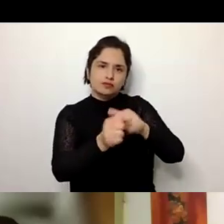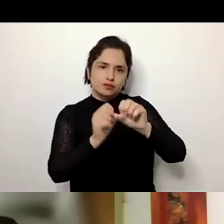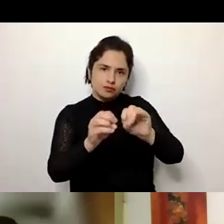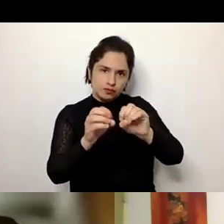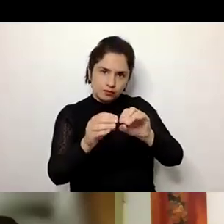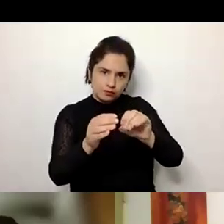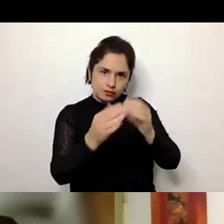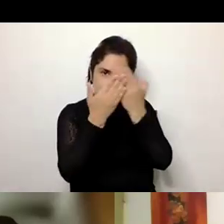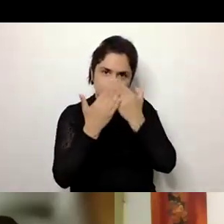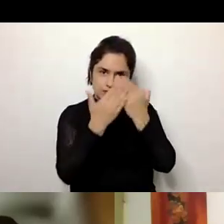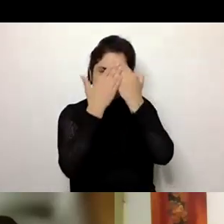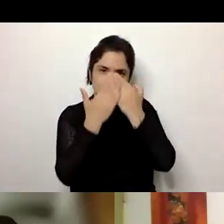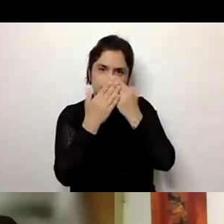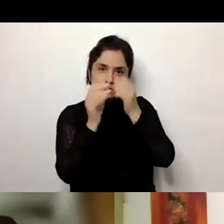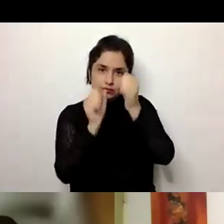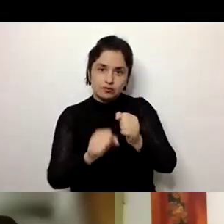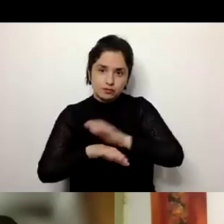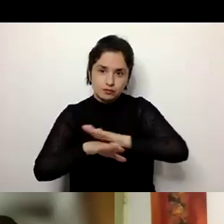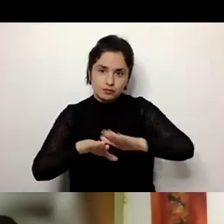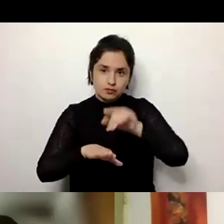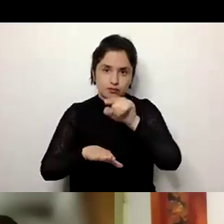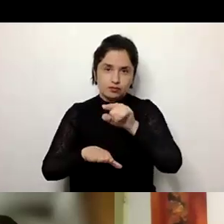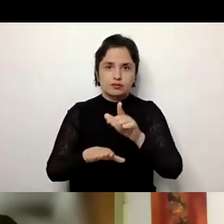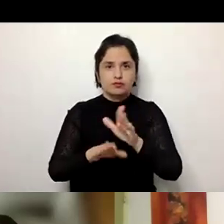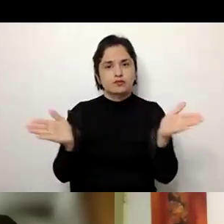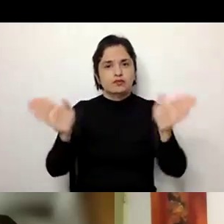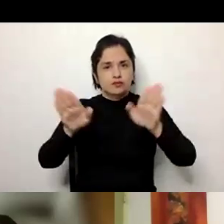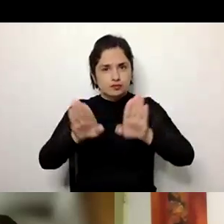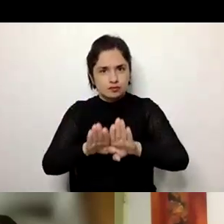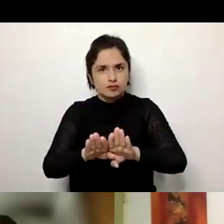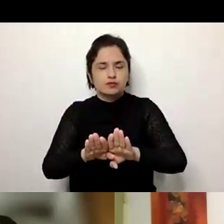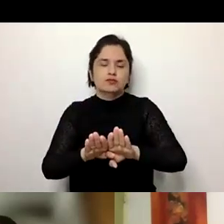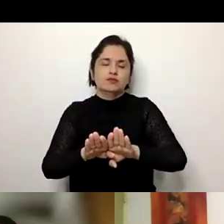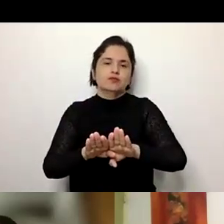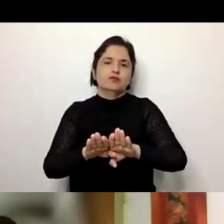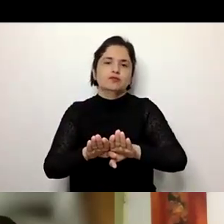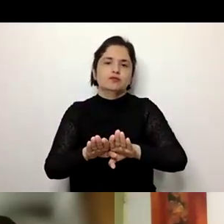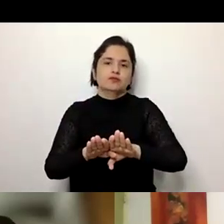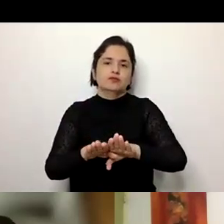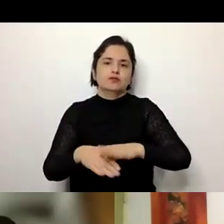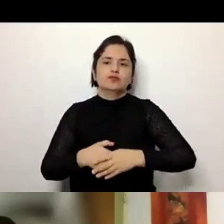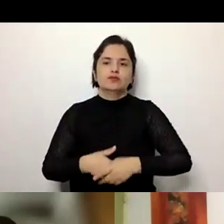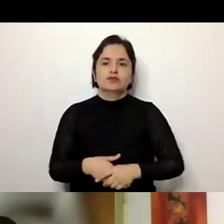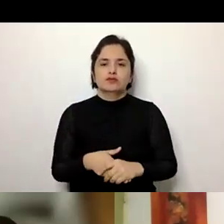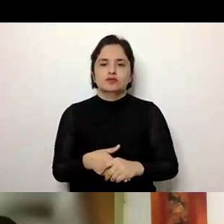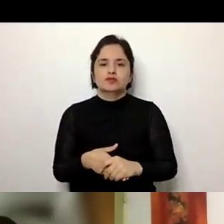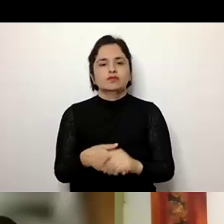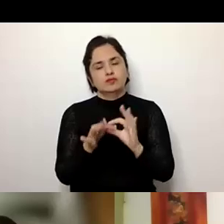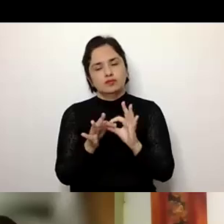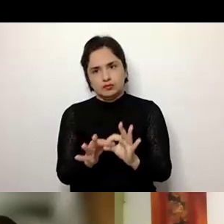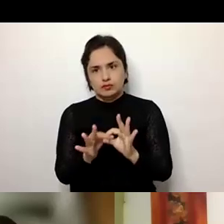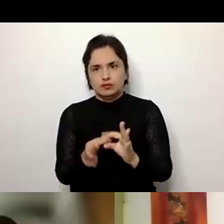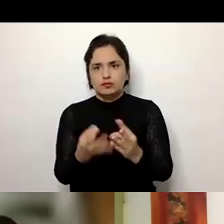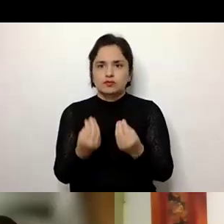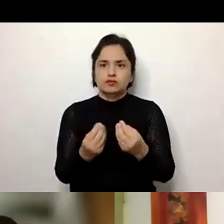estudantes. Podíamos terminar com isso para ir cerrando e agradecer a